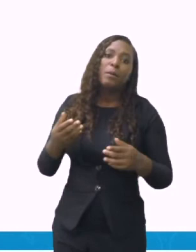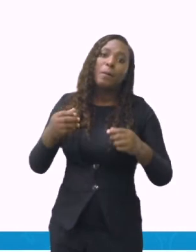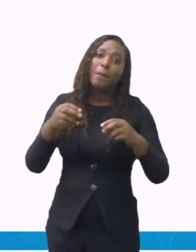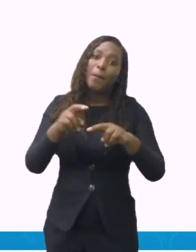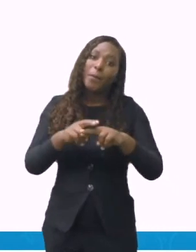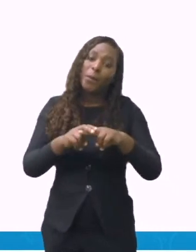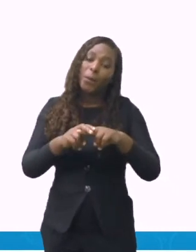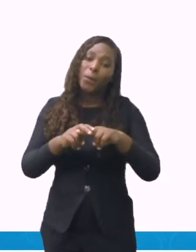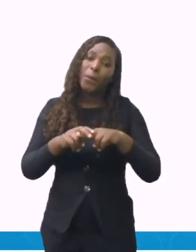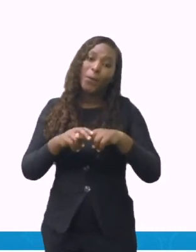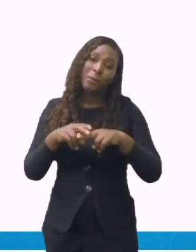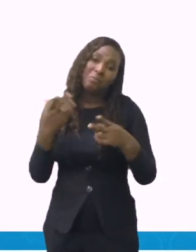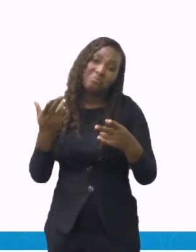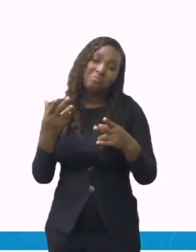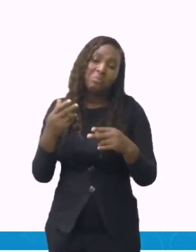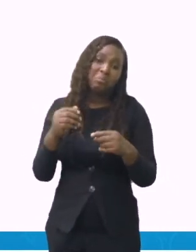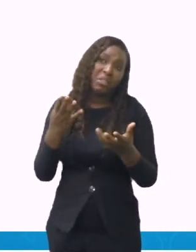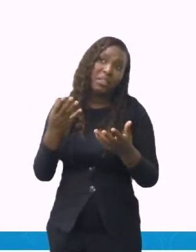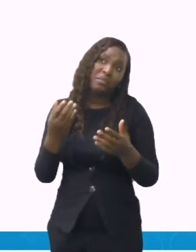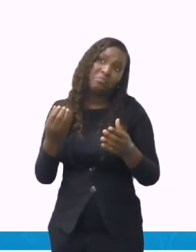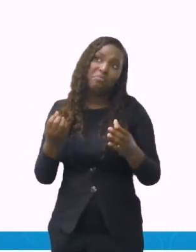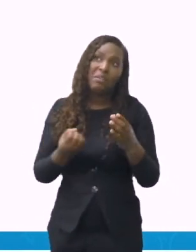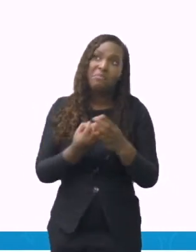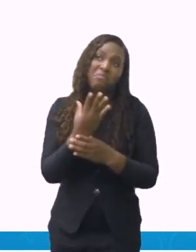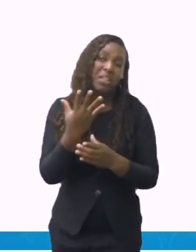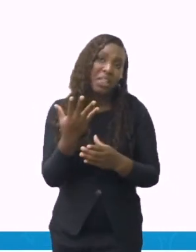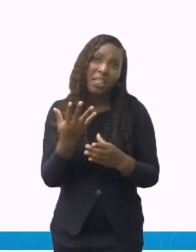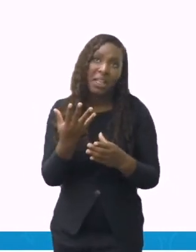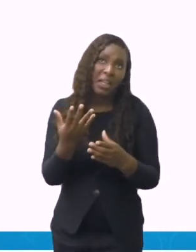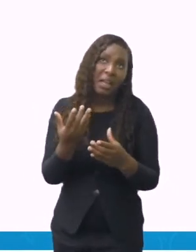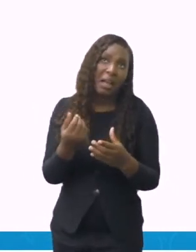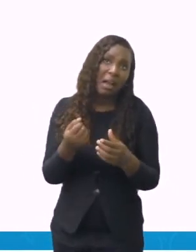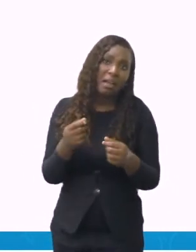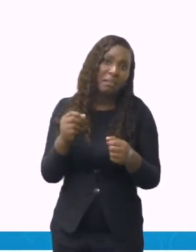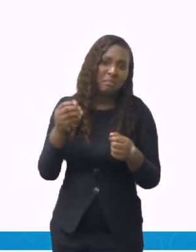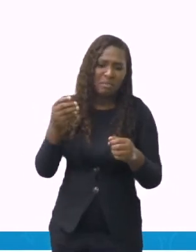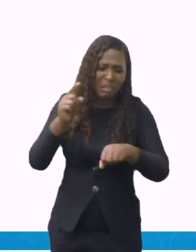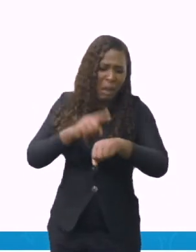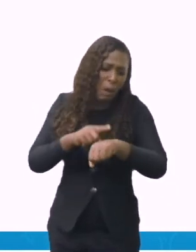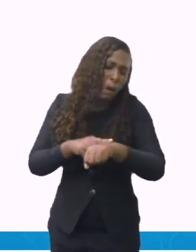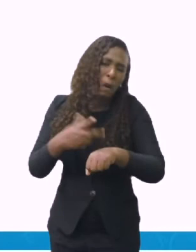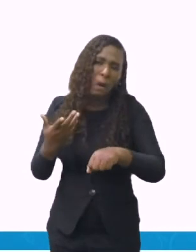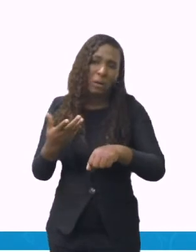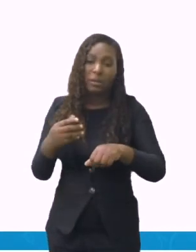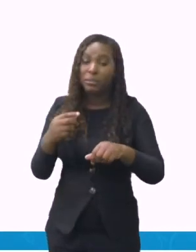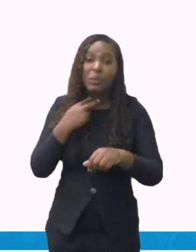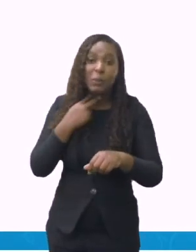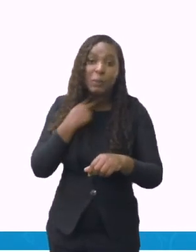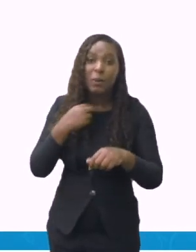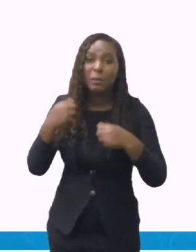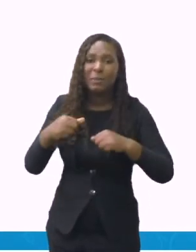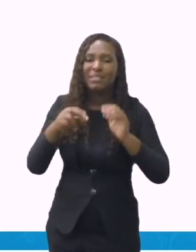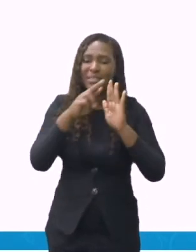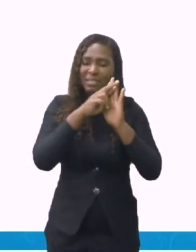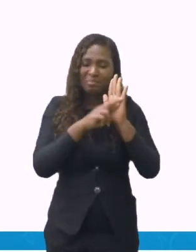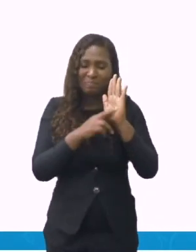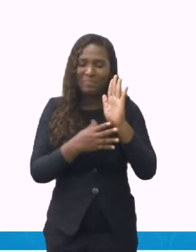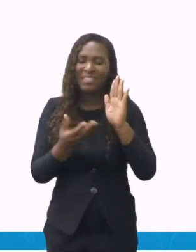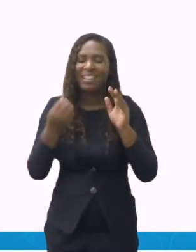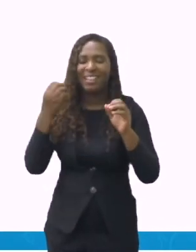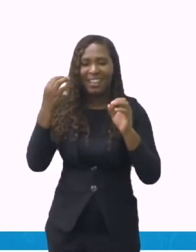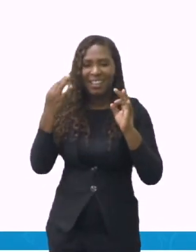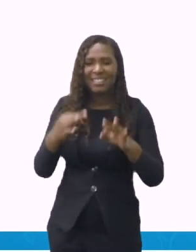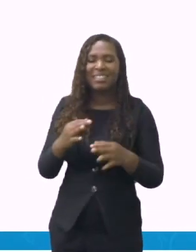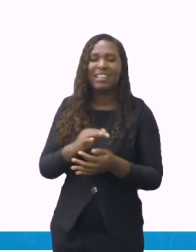acertando. Mas detalhar aquilo que eu falei, como deve ser esse chocolate, como essa